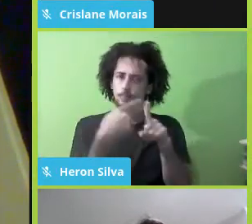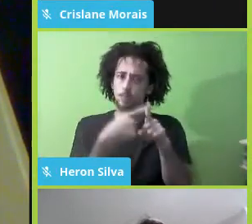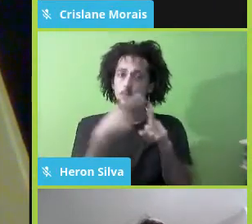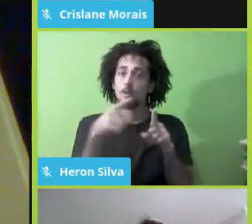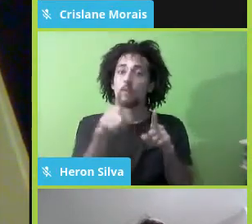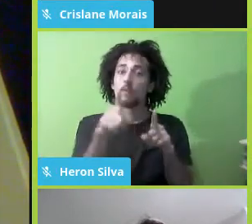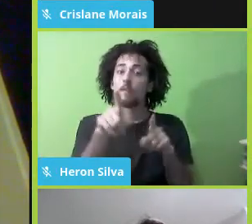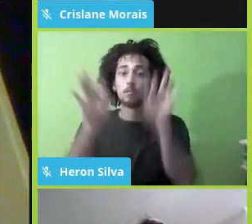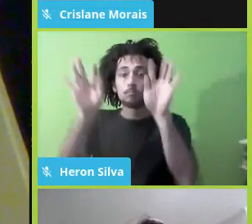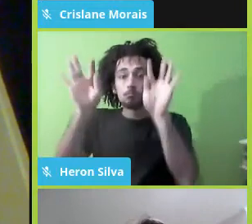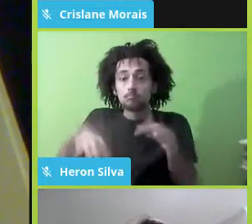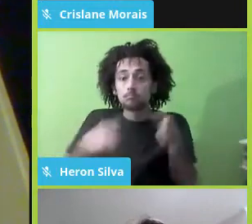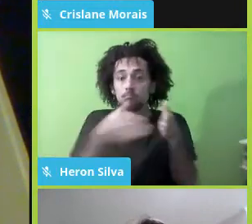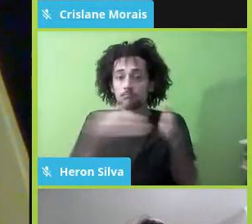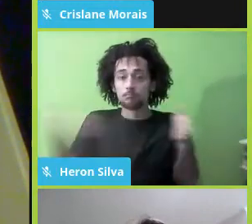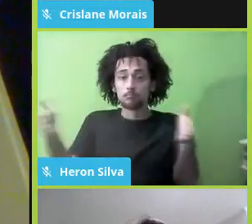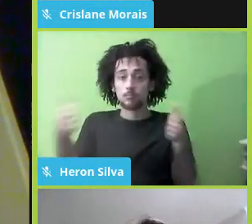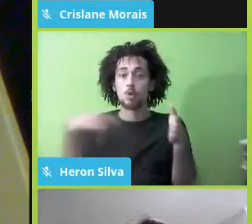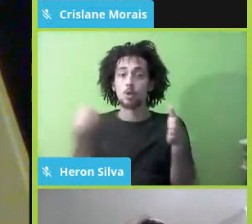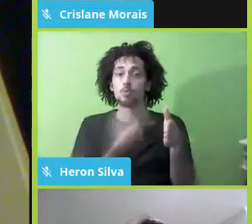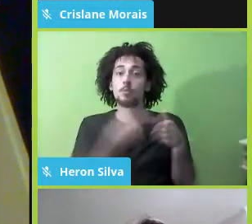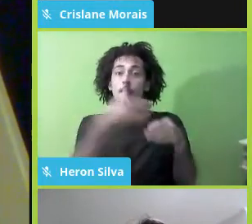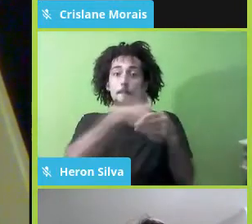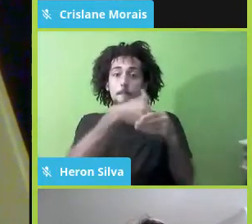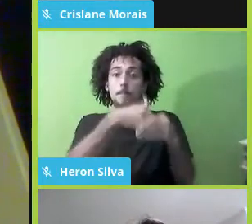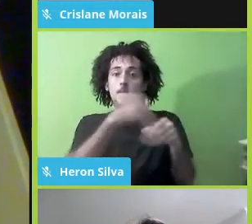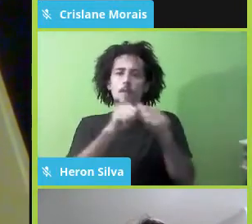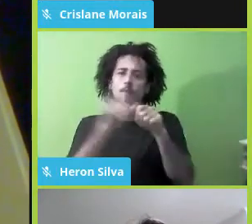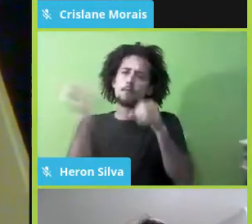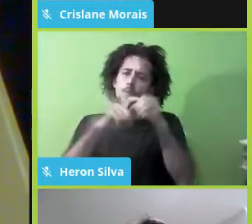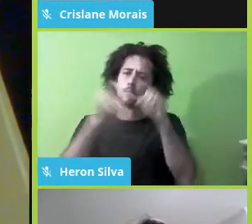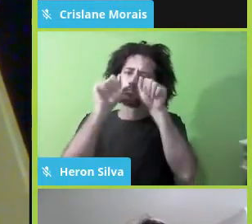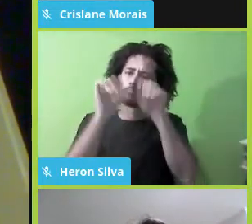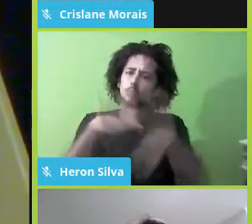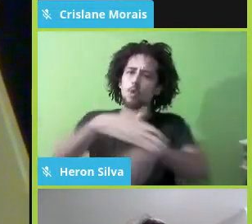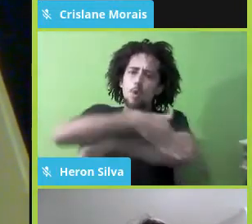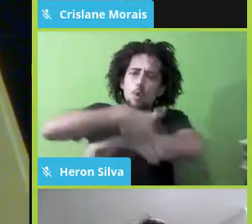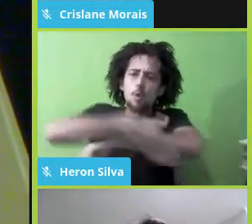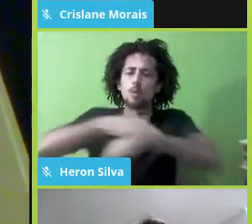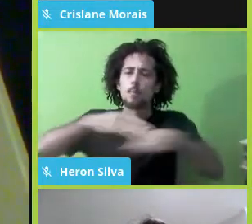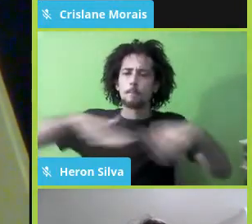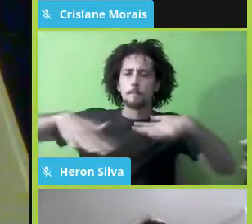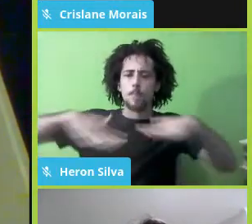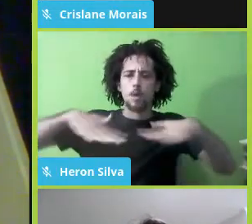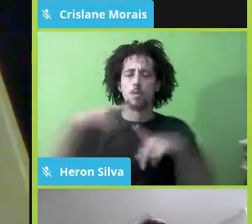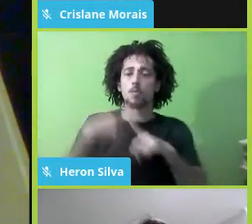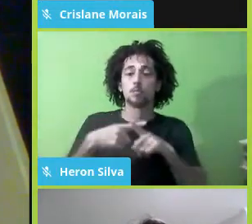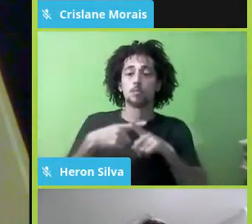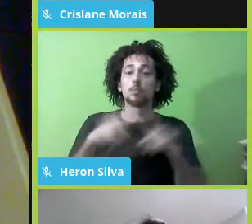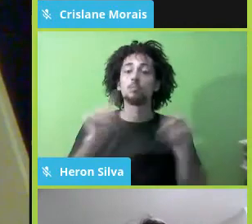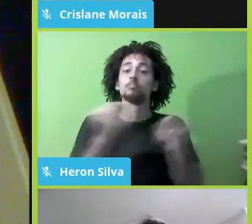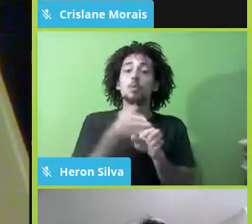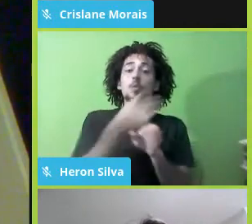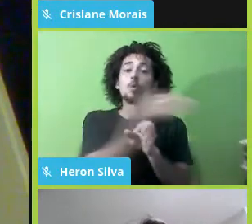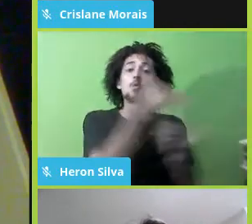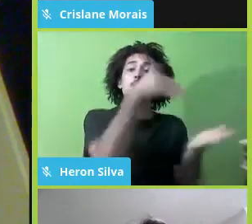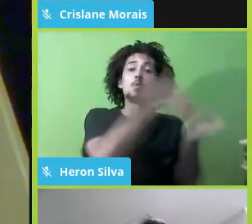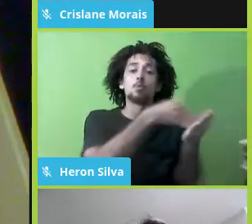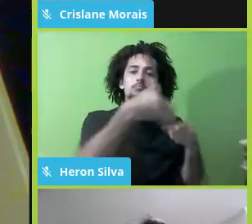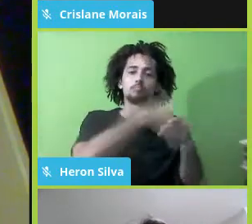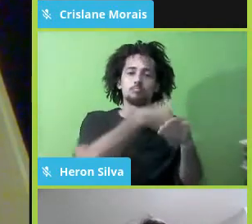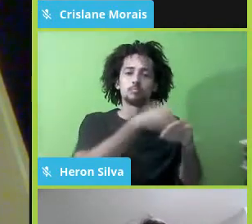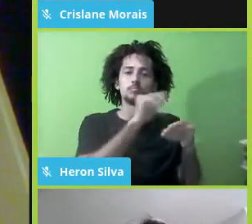O nosso processo eleitoral, o último processo eleitoral, revelou o que é a interposição de uma